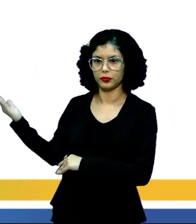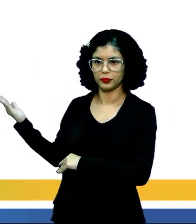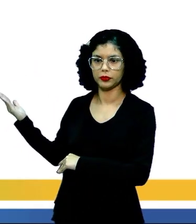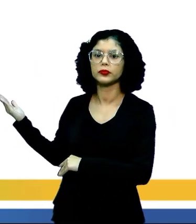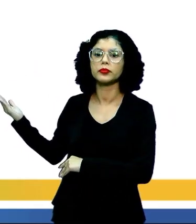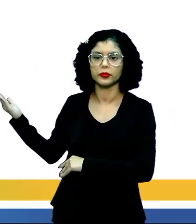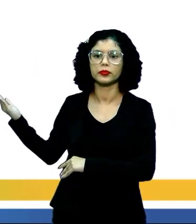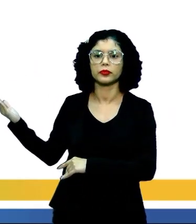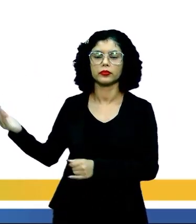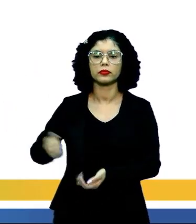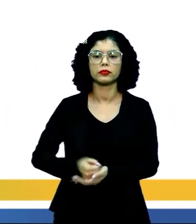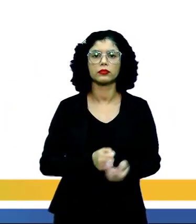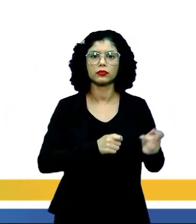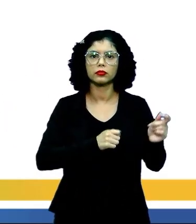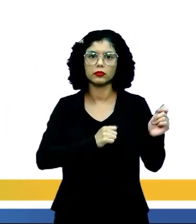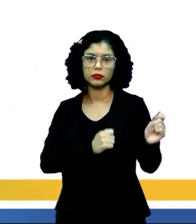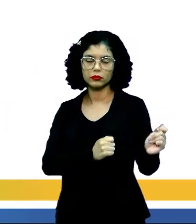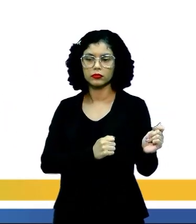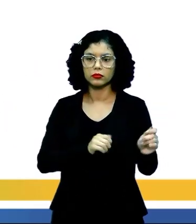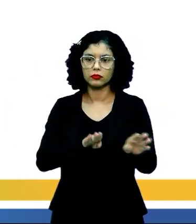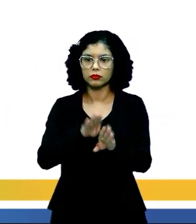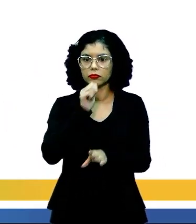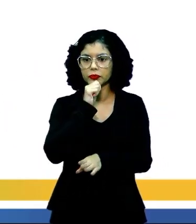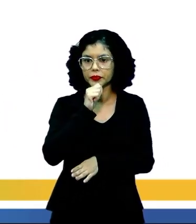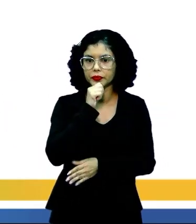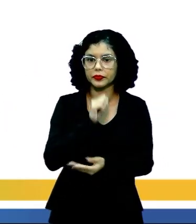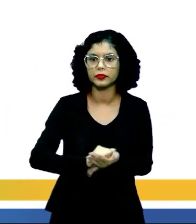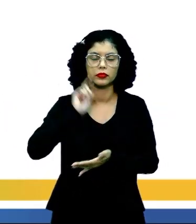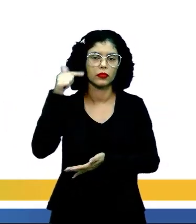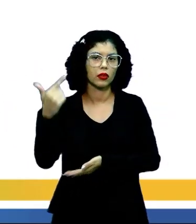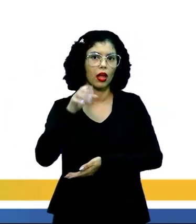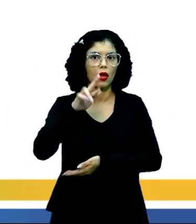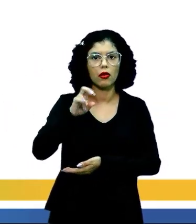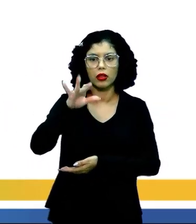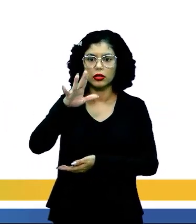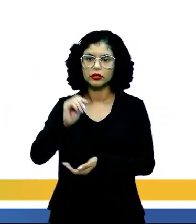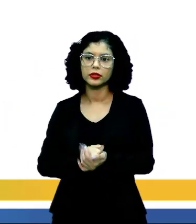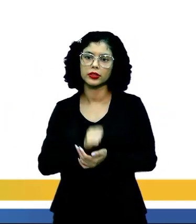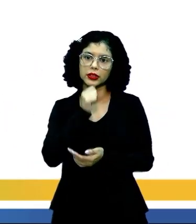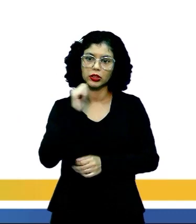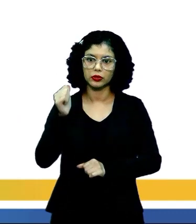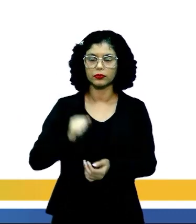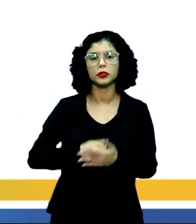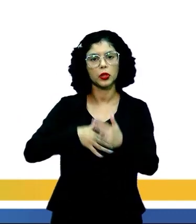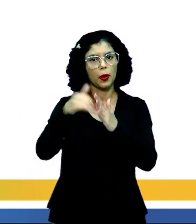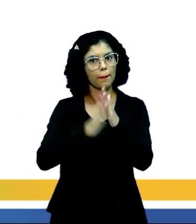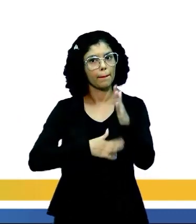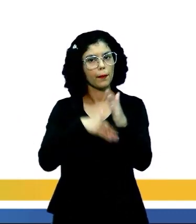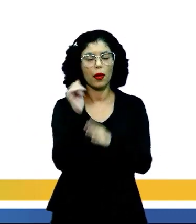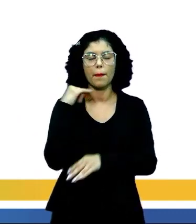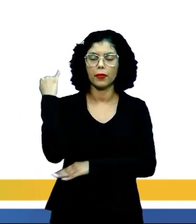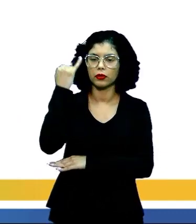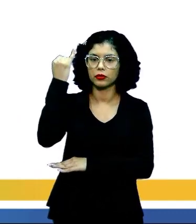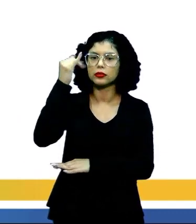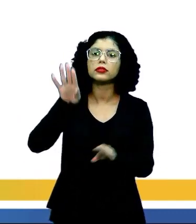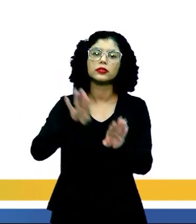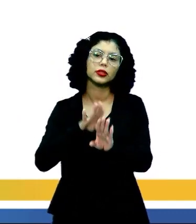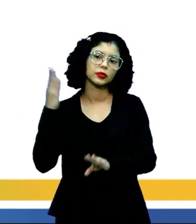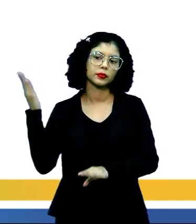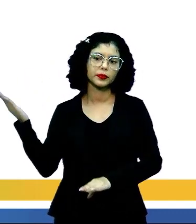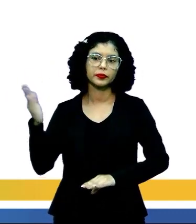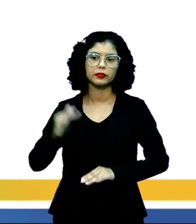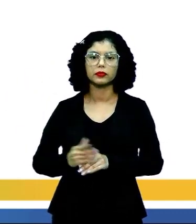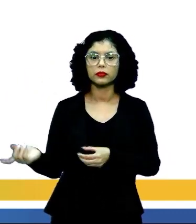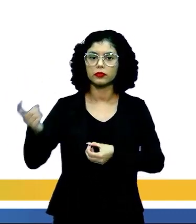Euclides da Cunha. Nós vamos falar mais sobre Euclides da Cunha na próxima aula, mas essa é uma obra importantíssima nesse período.